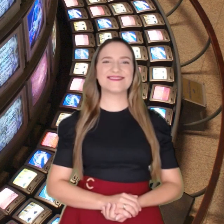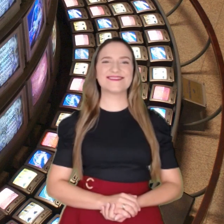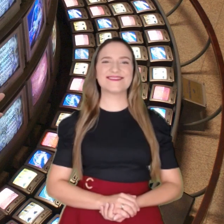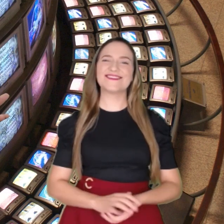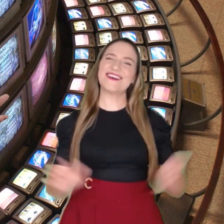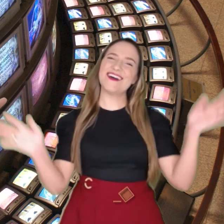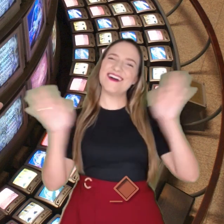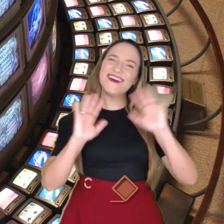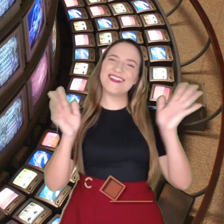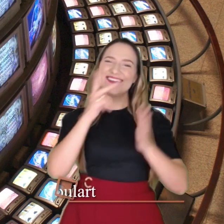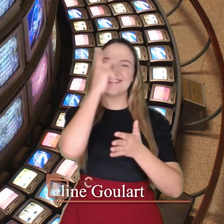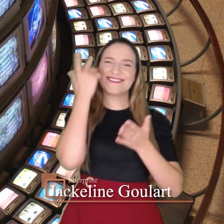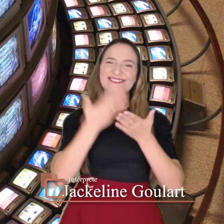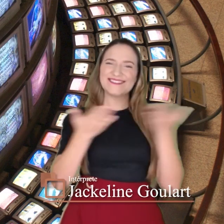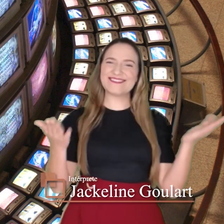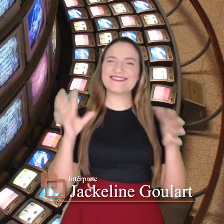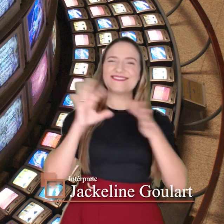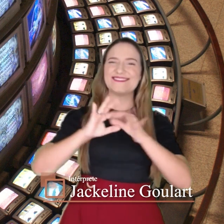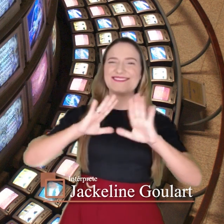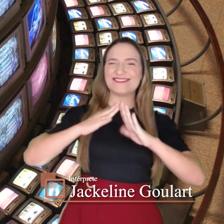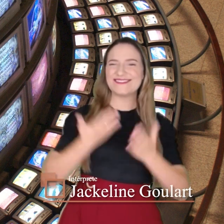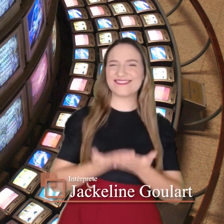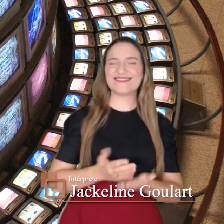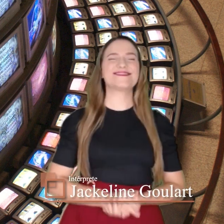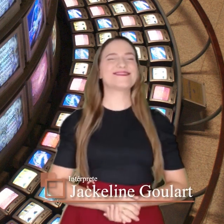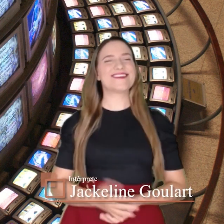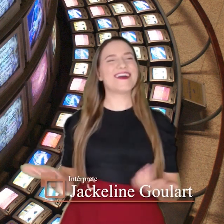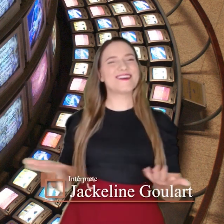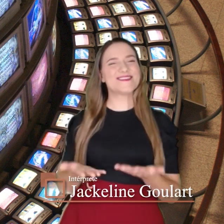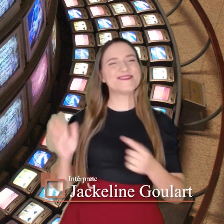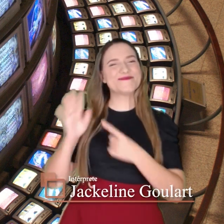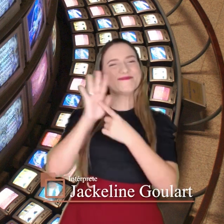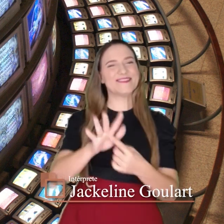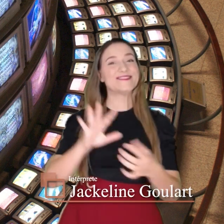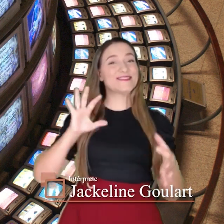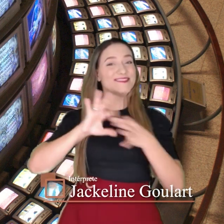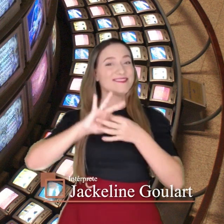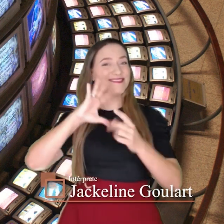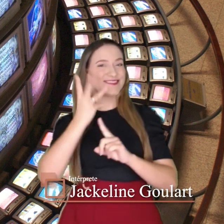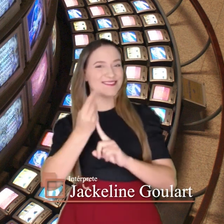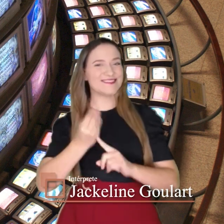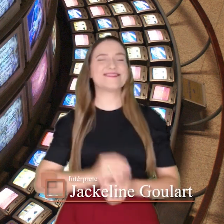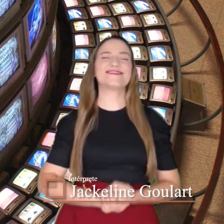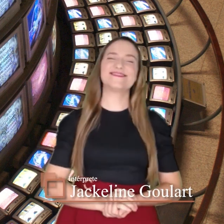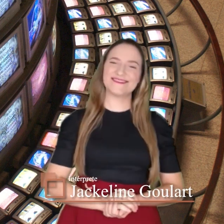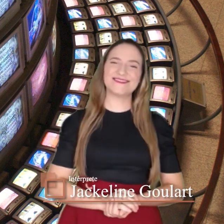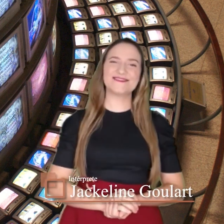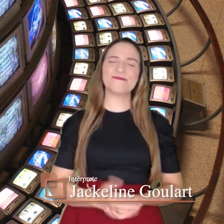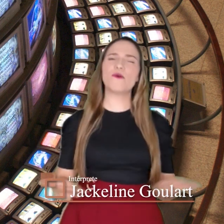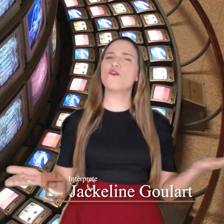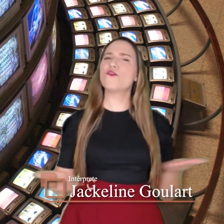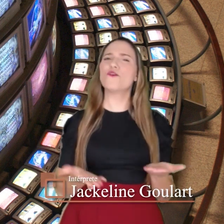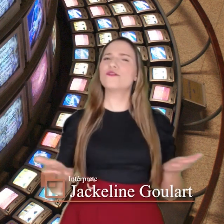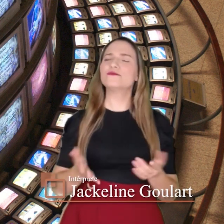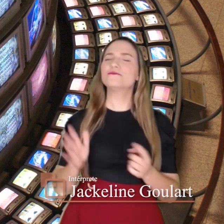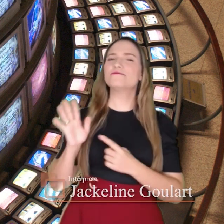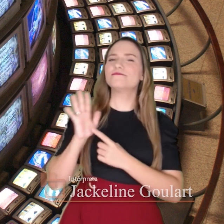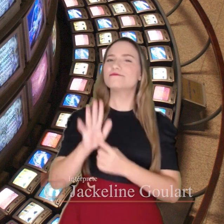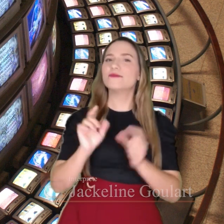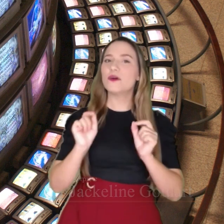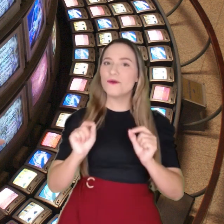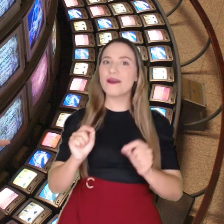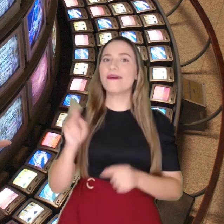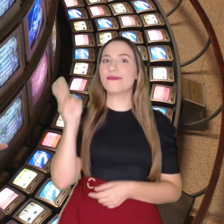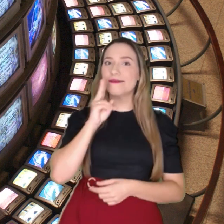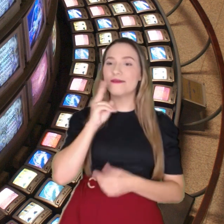Olá, pessoal do Conexão Escola. Esse é o quadro Conectarte. E o programa de hoje é